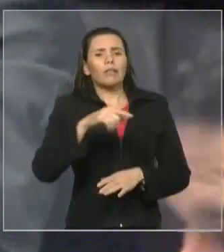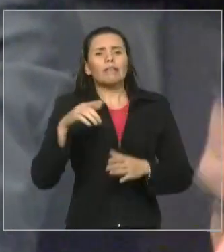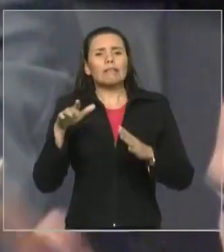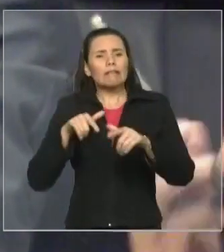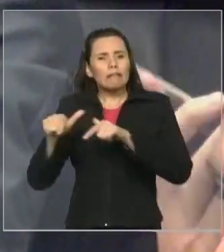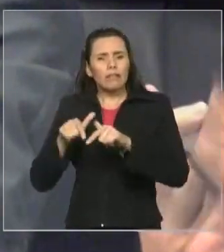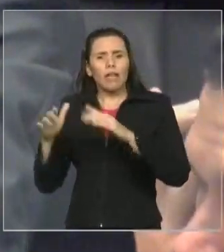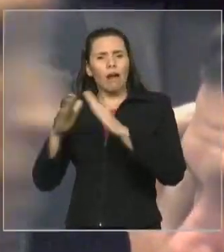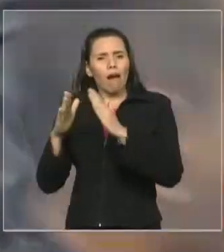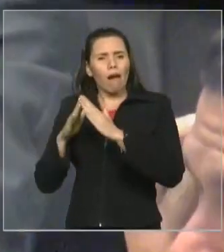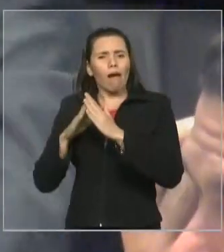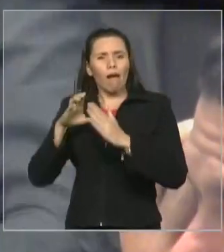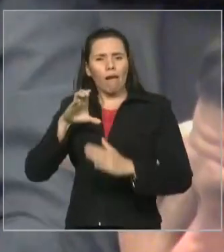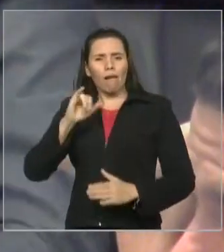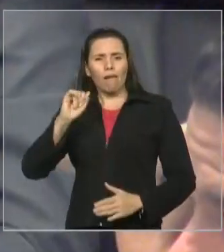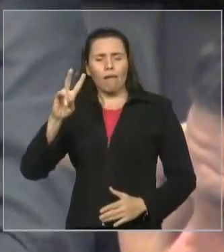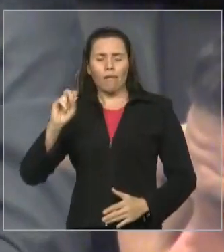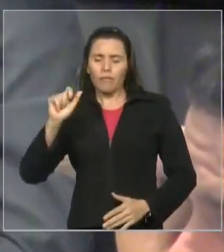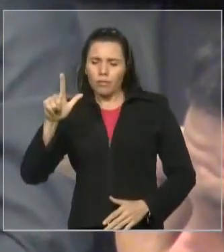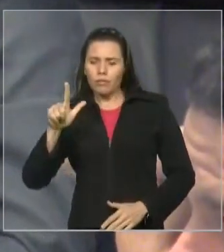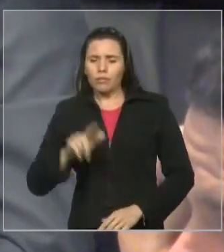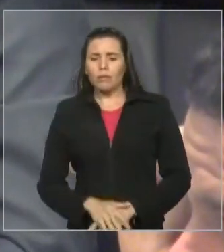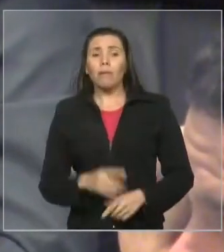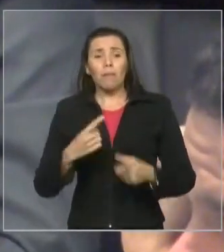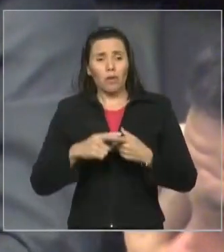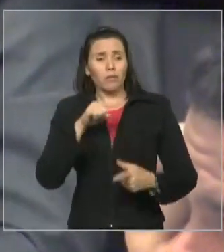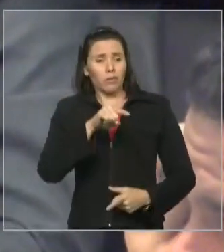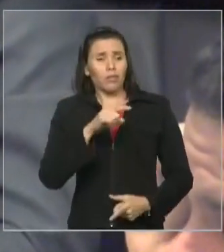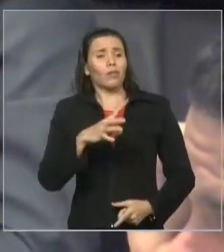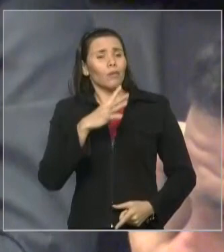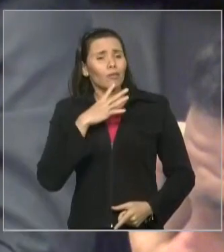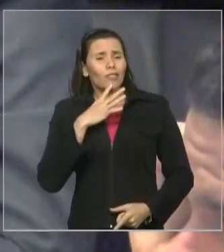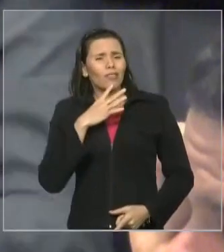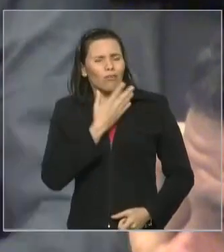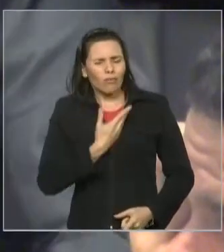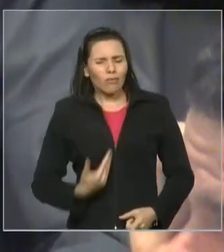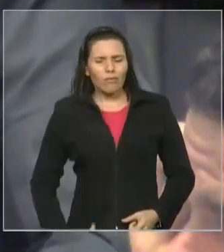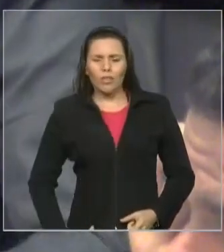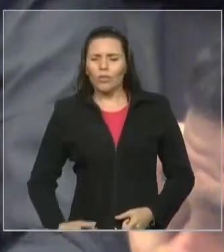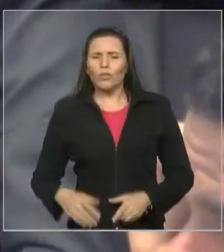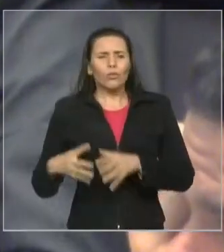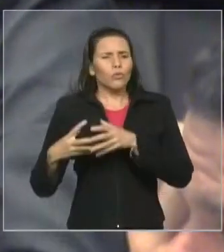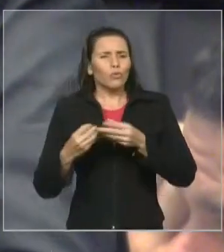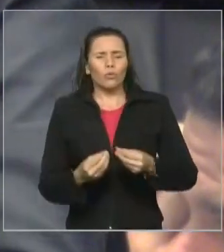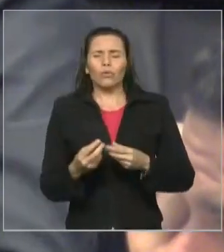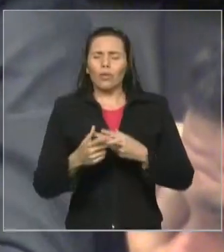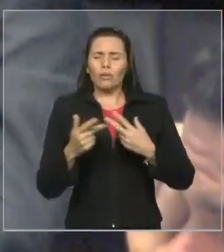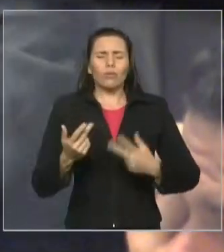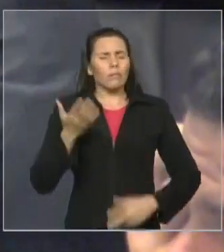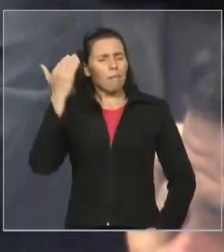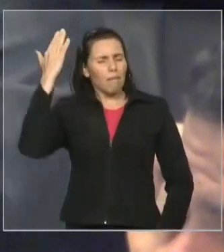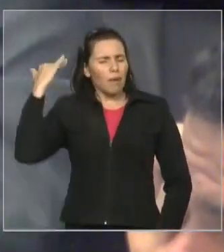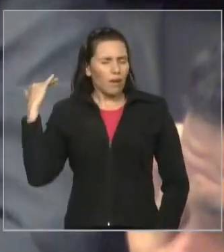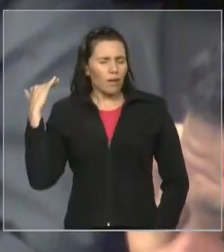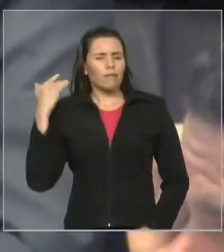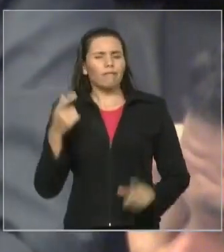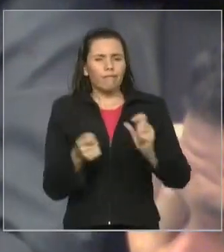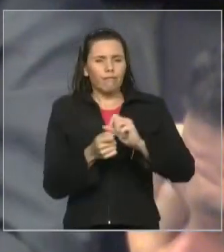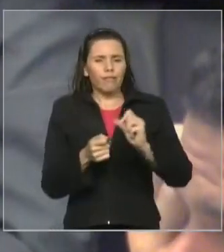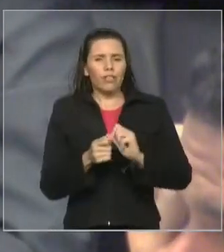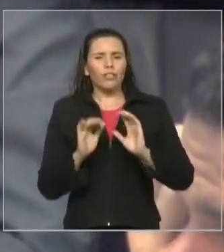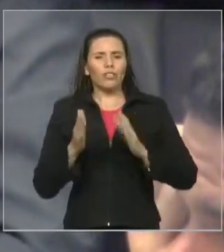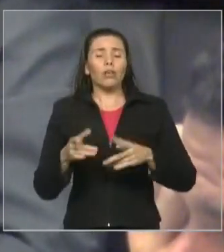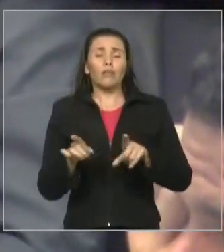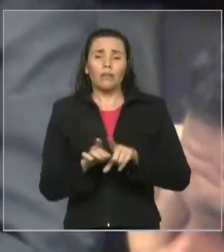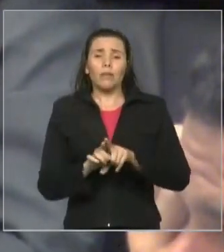porque o seu conhecimento do governo, tanto do que foi feito, quanto do que será feito, seria